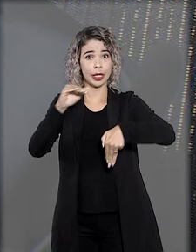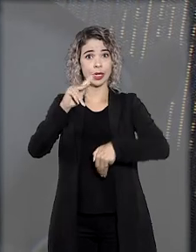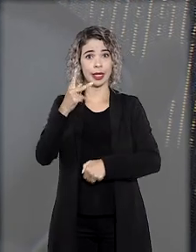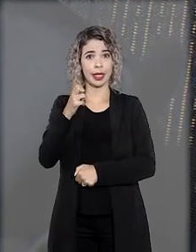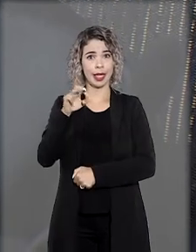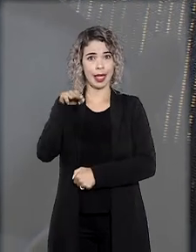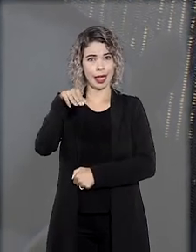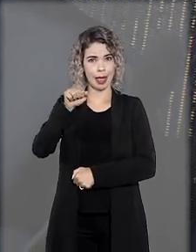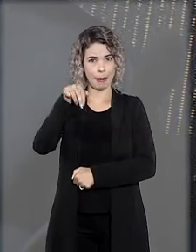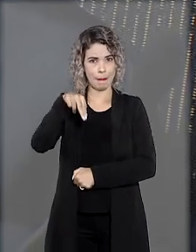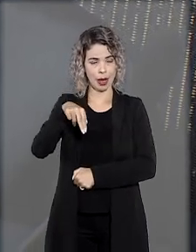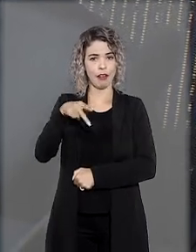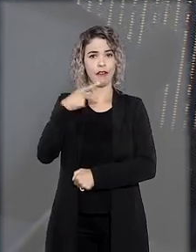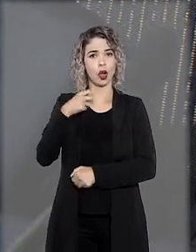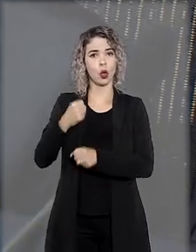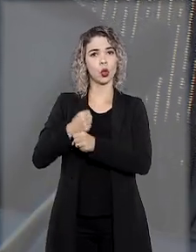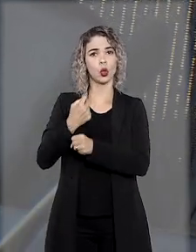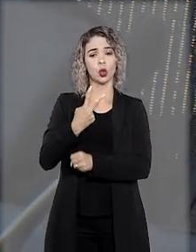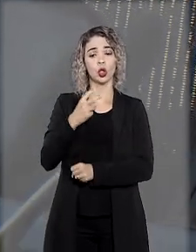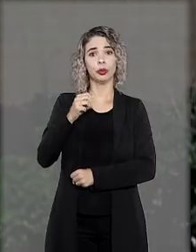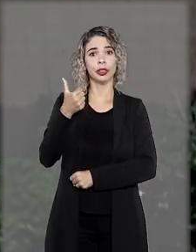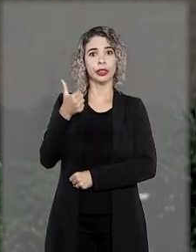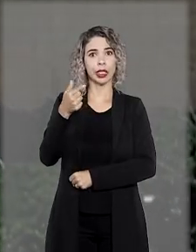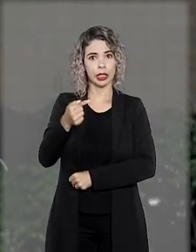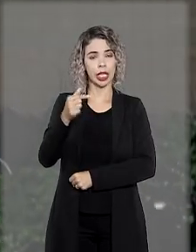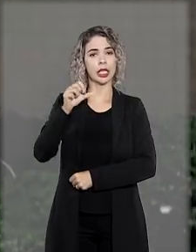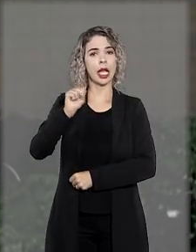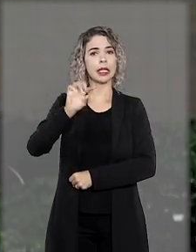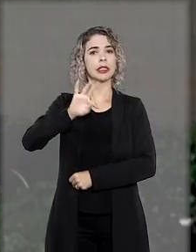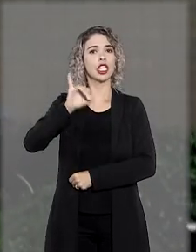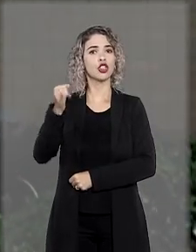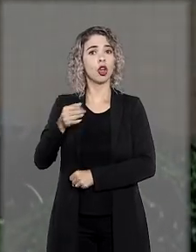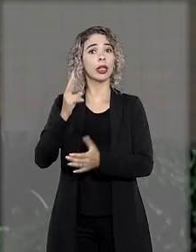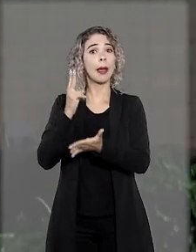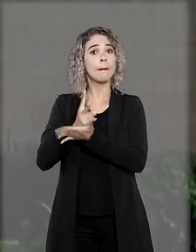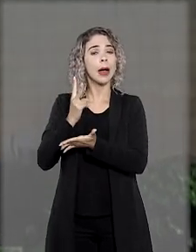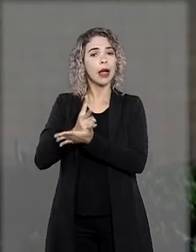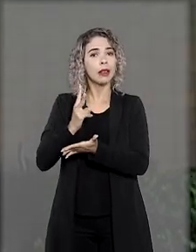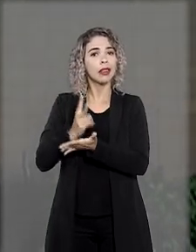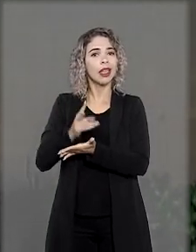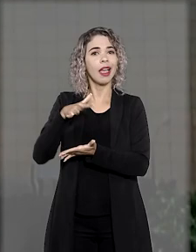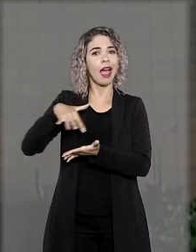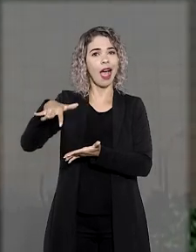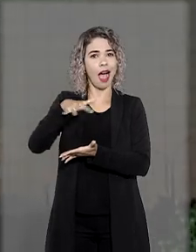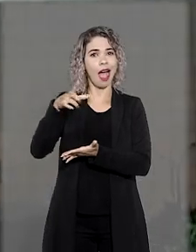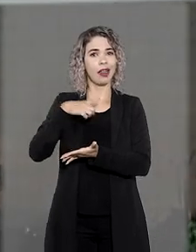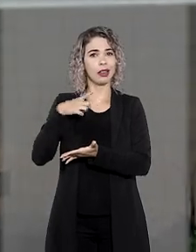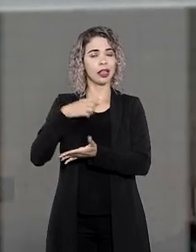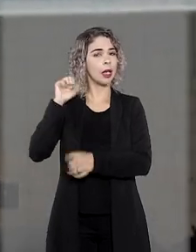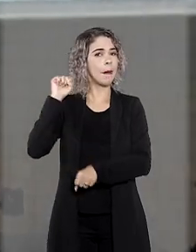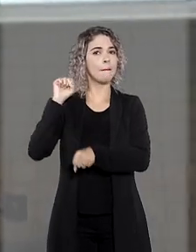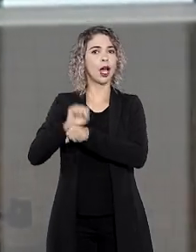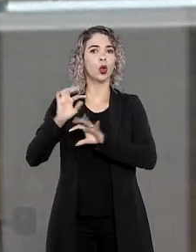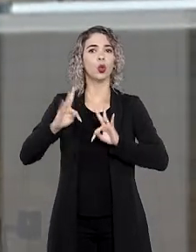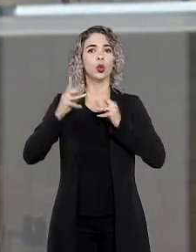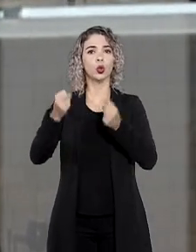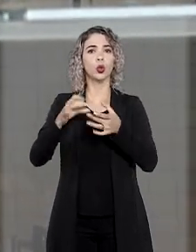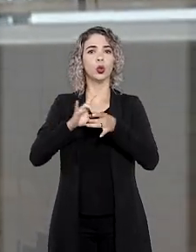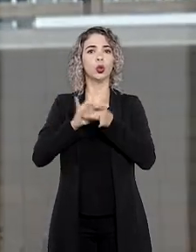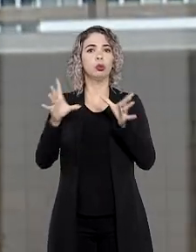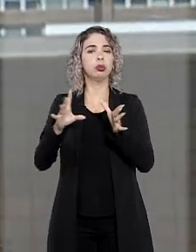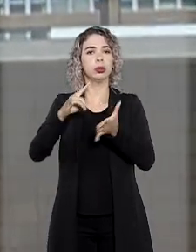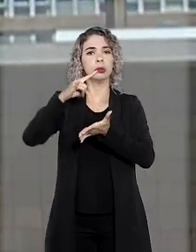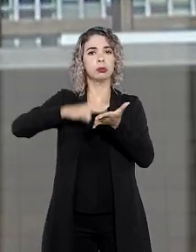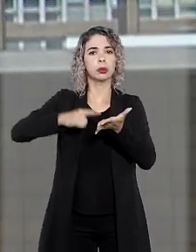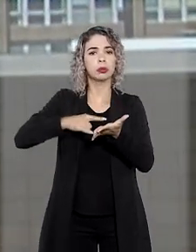Benjamin destacou que em 2017, o STJ manteve a corda do TJ do Rio de Janeiro, que havia suspendido todos os